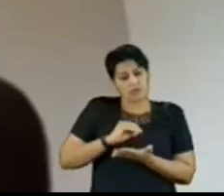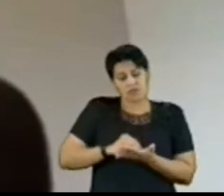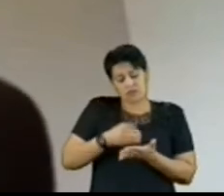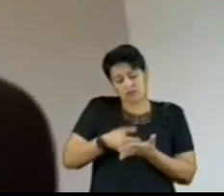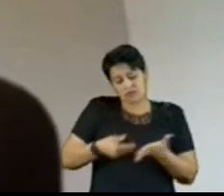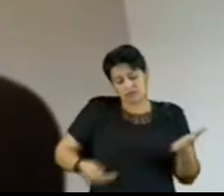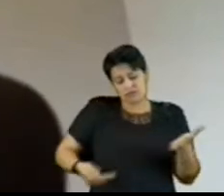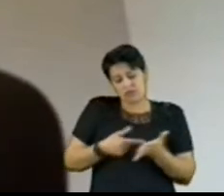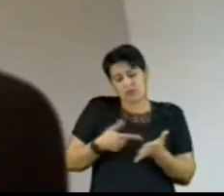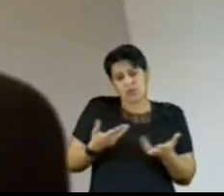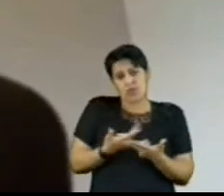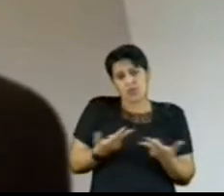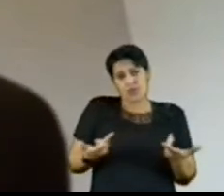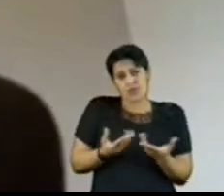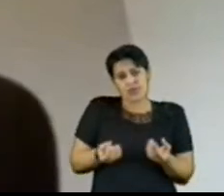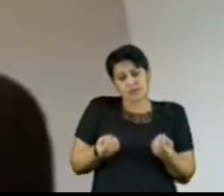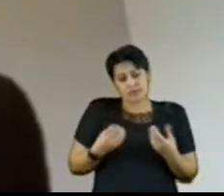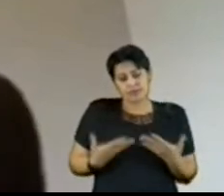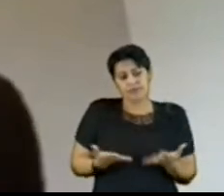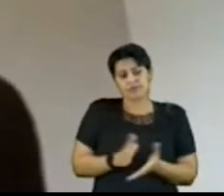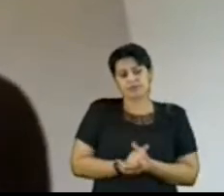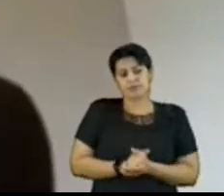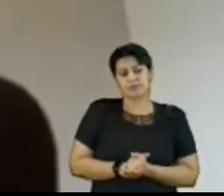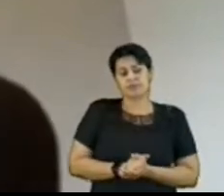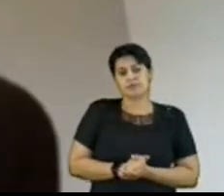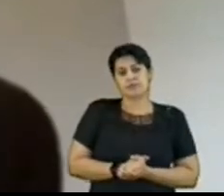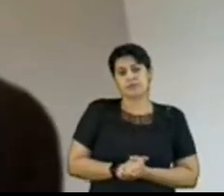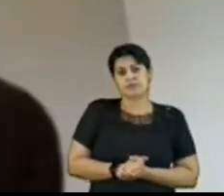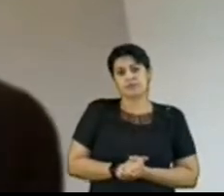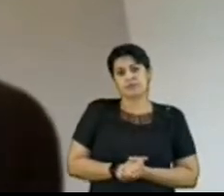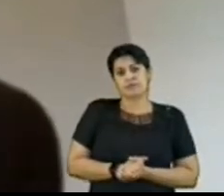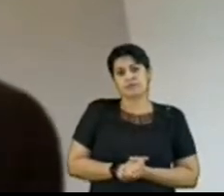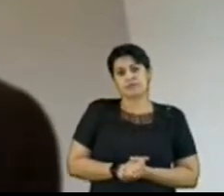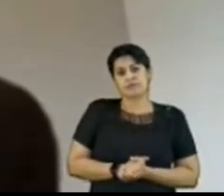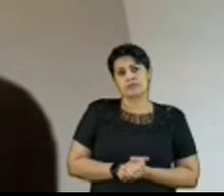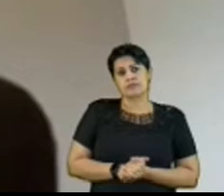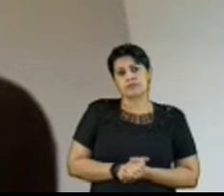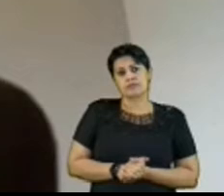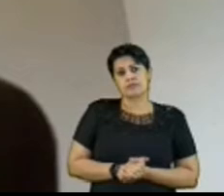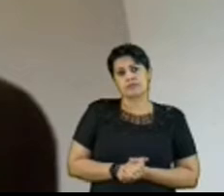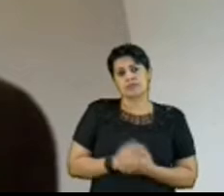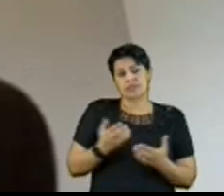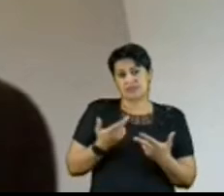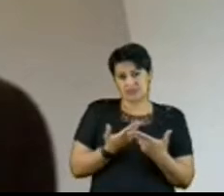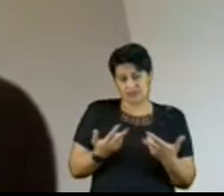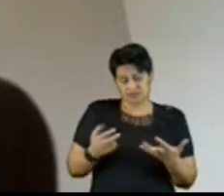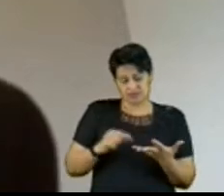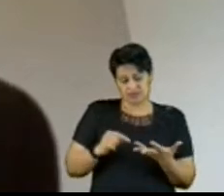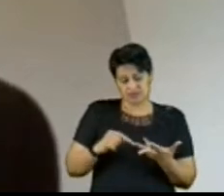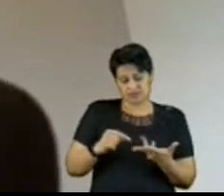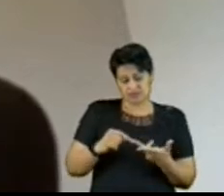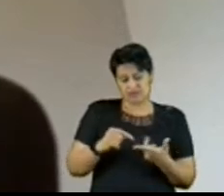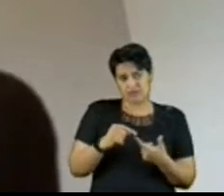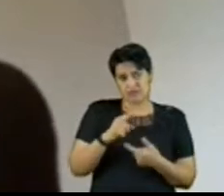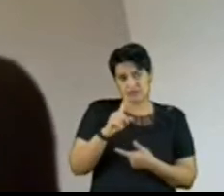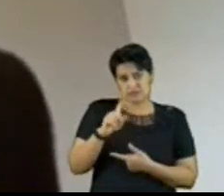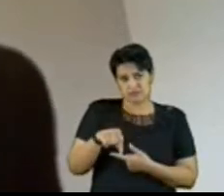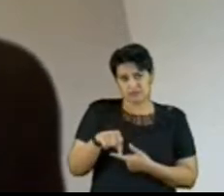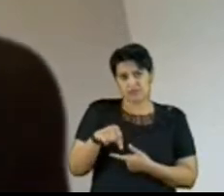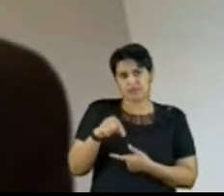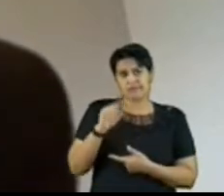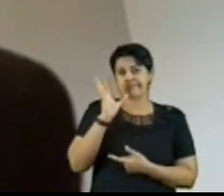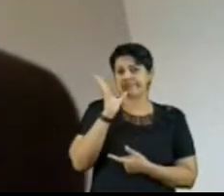pendências por parte da agência foram sanadas apenas a exatos 54